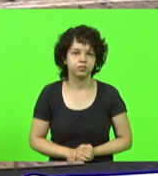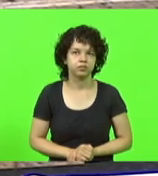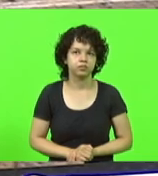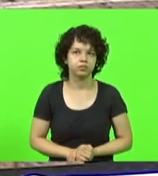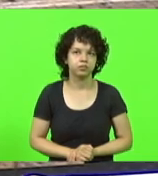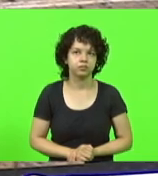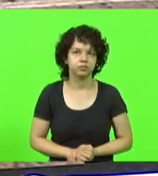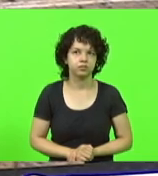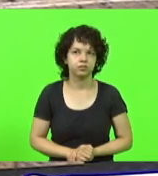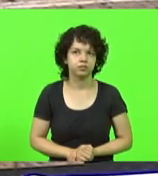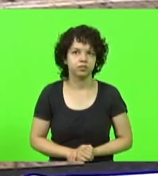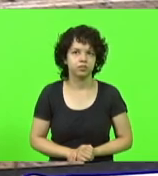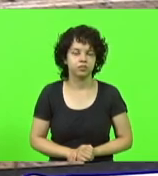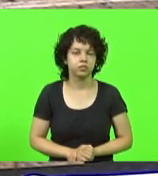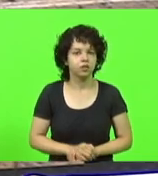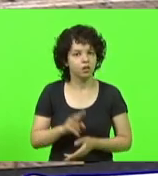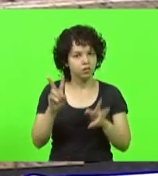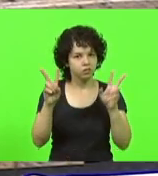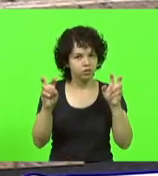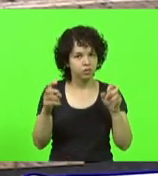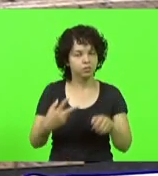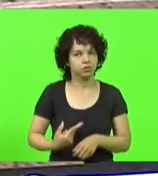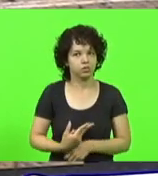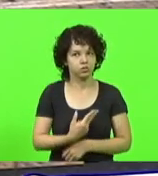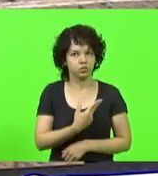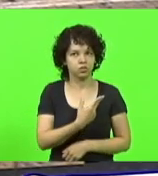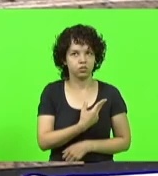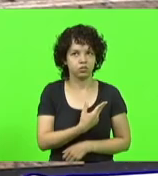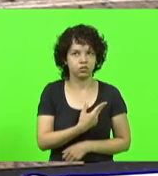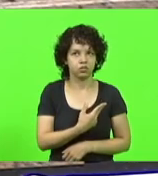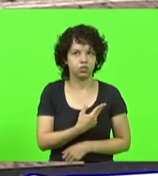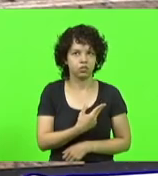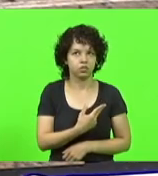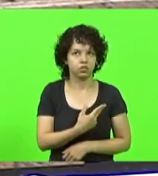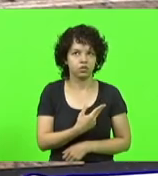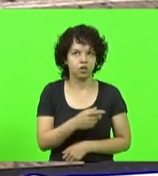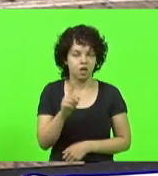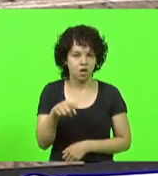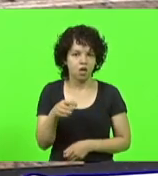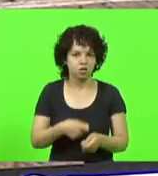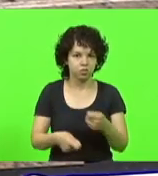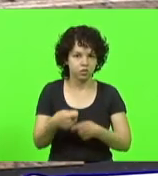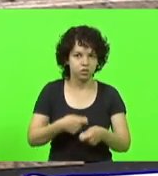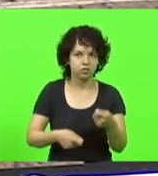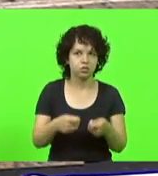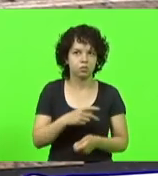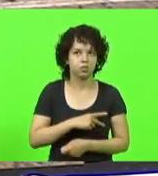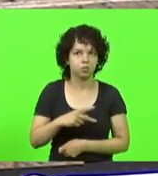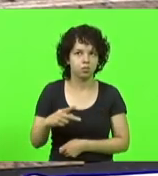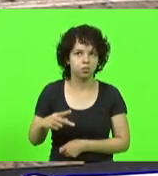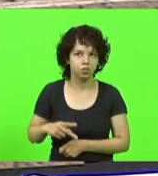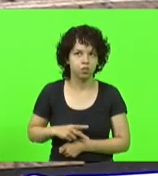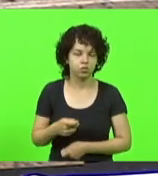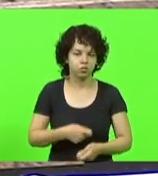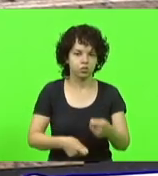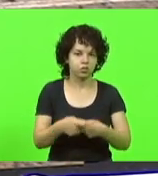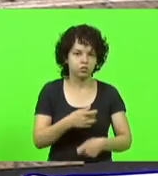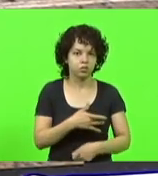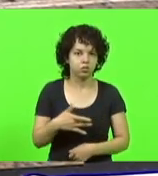Essa questão das cirurgias não é uma questão tão somente de administração pública, de administração de saúde,